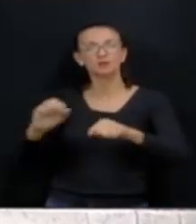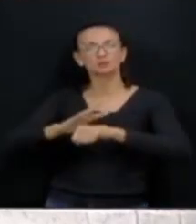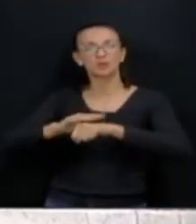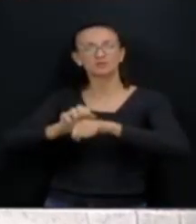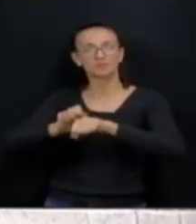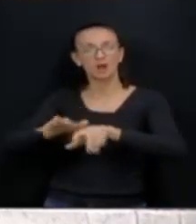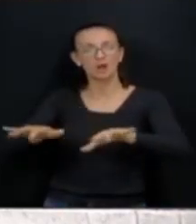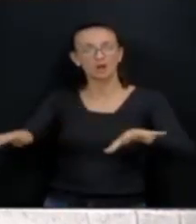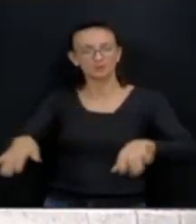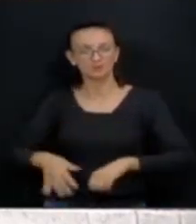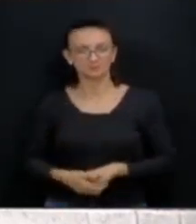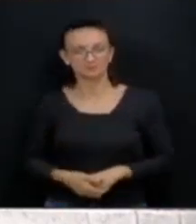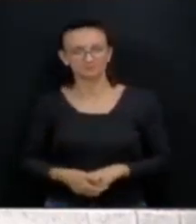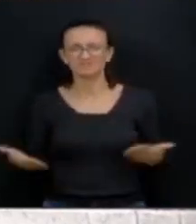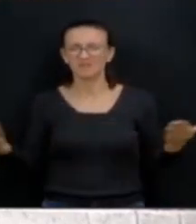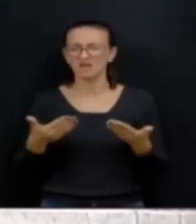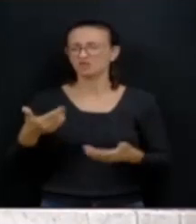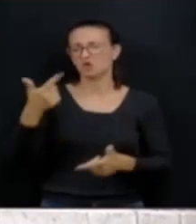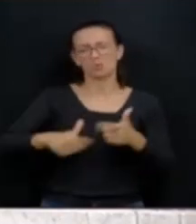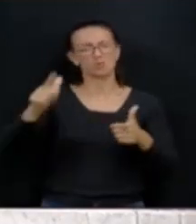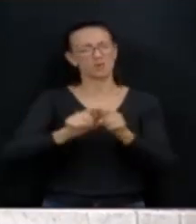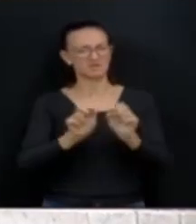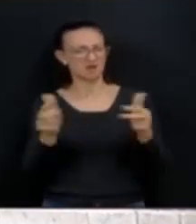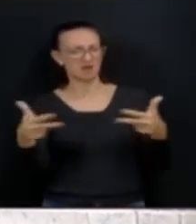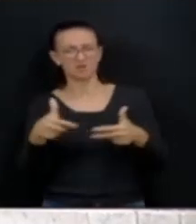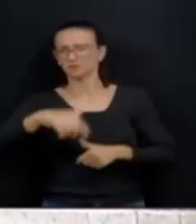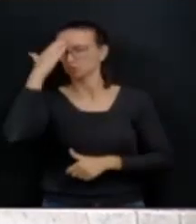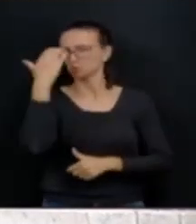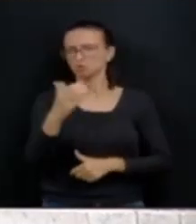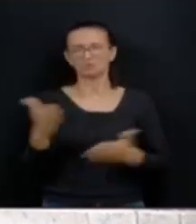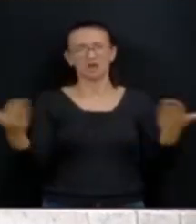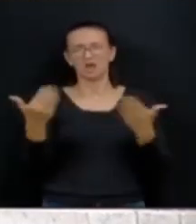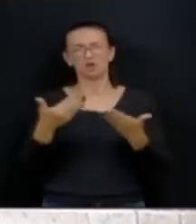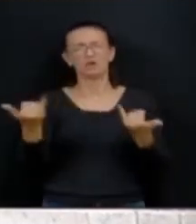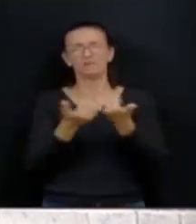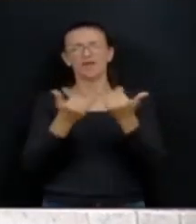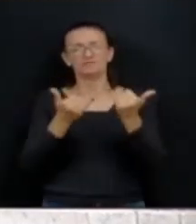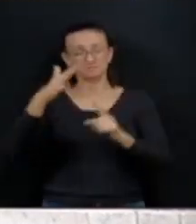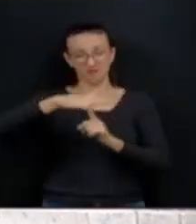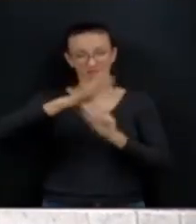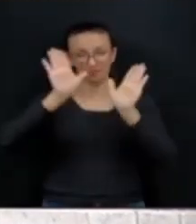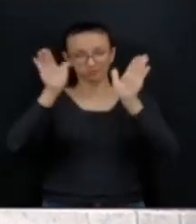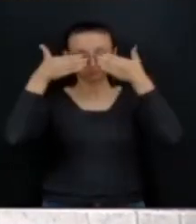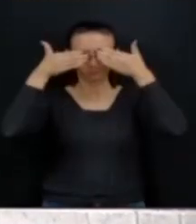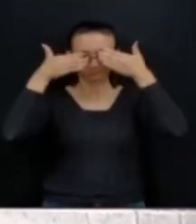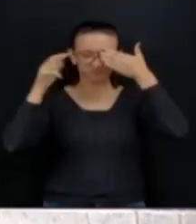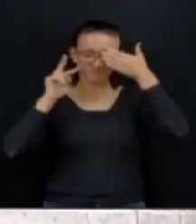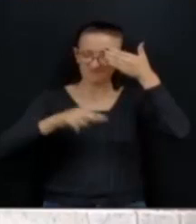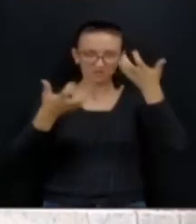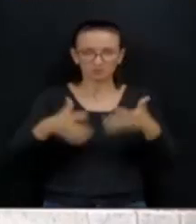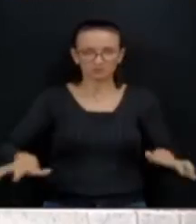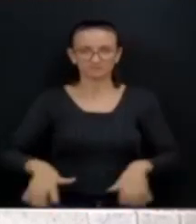Vamos falar de um problema da Câmara Municipal de Curitiba e fechar os olhos para o Paraná. Se